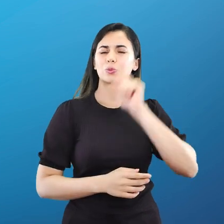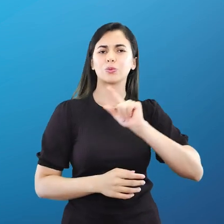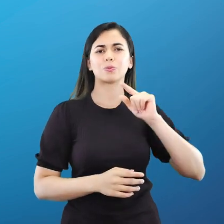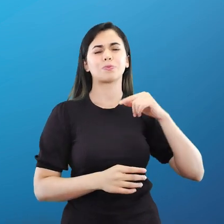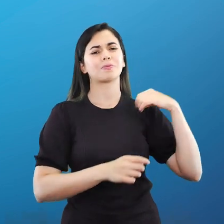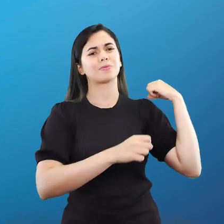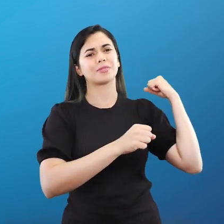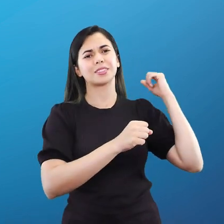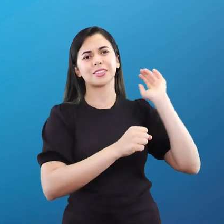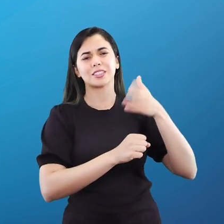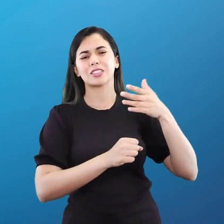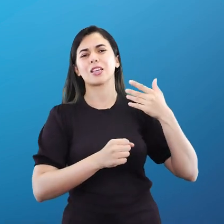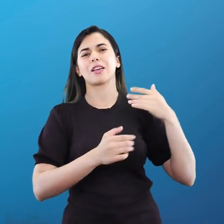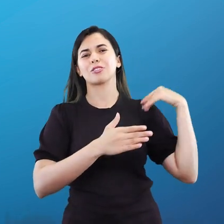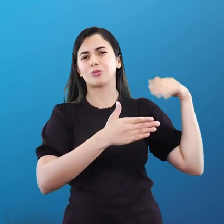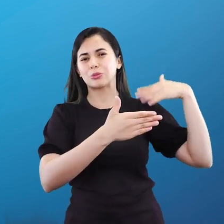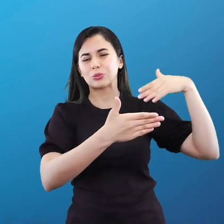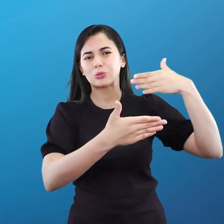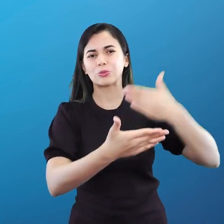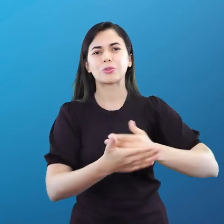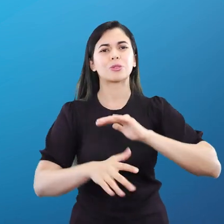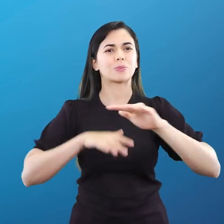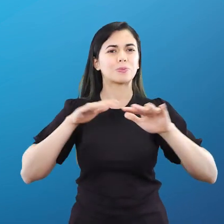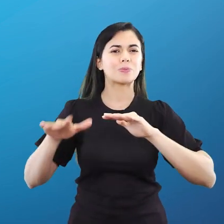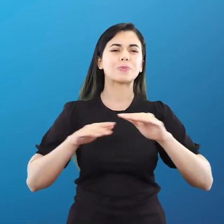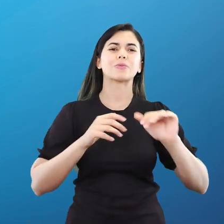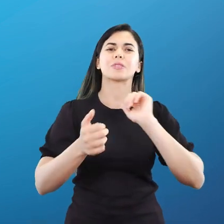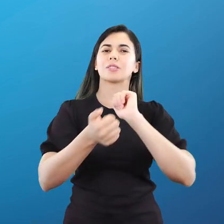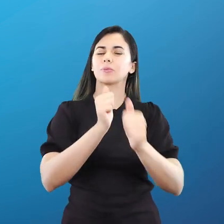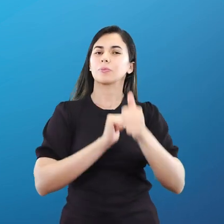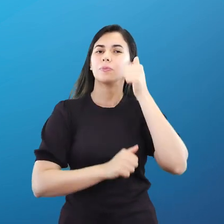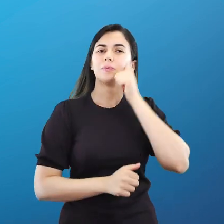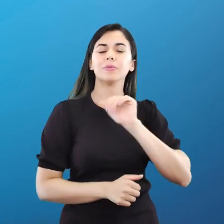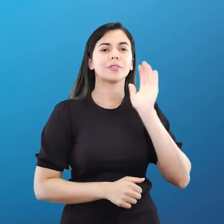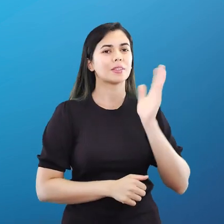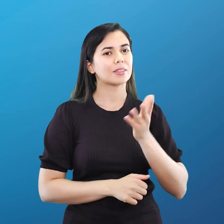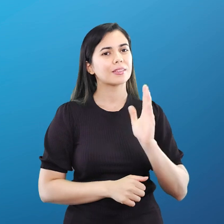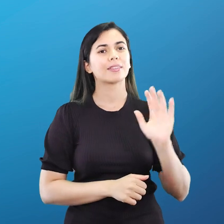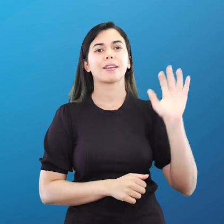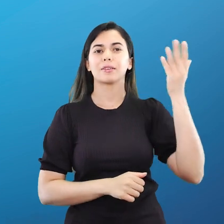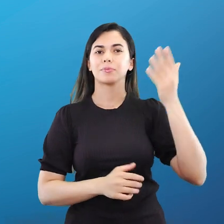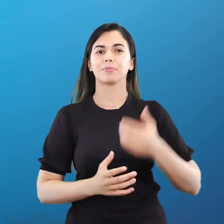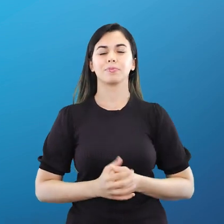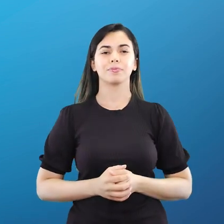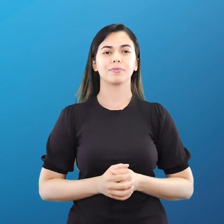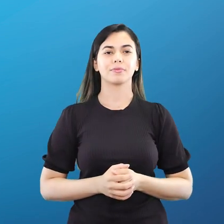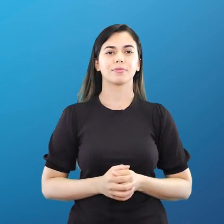tantas manifestações que atletas femininas já fizeram ao longo da história.